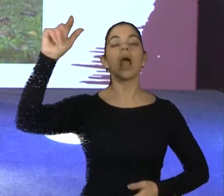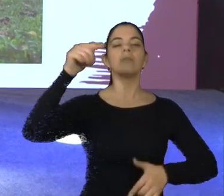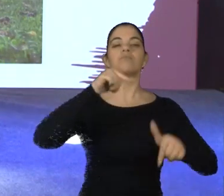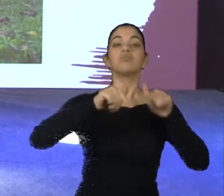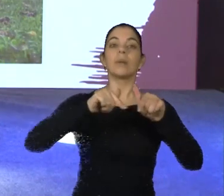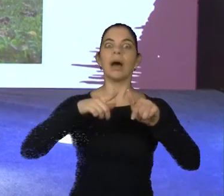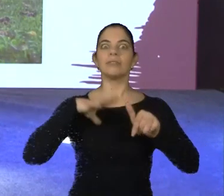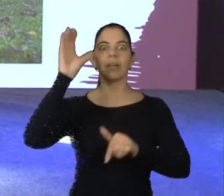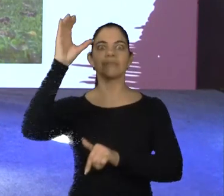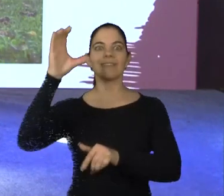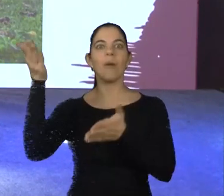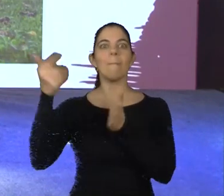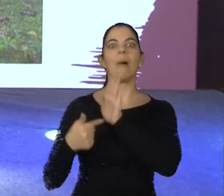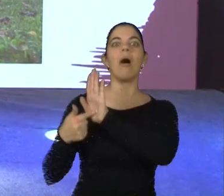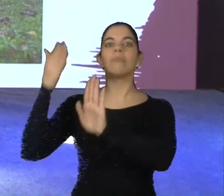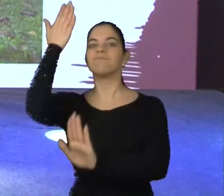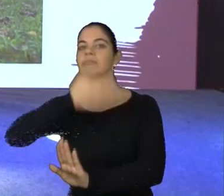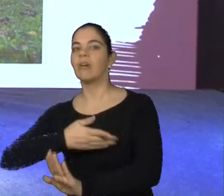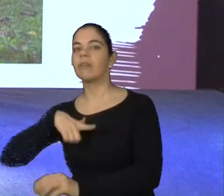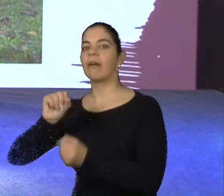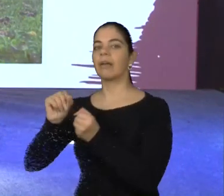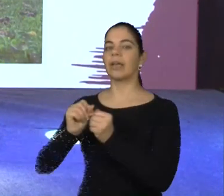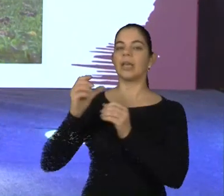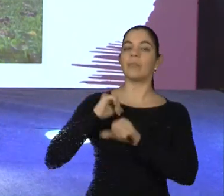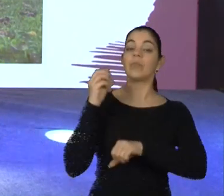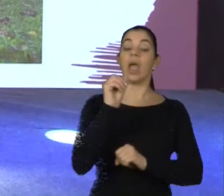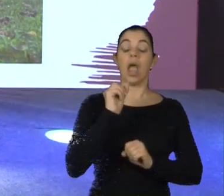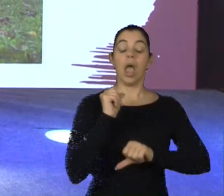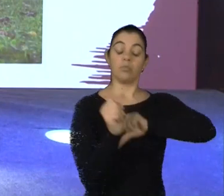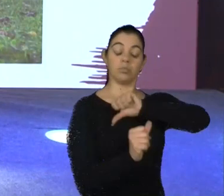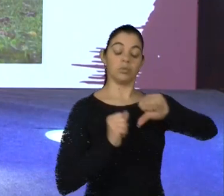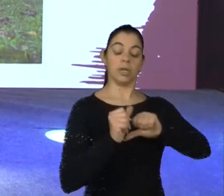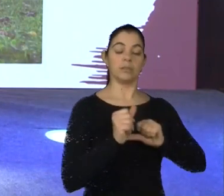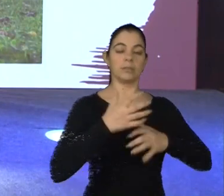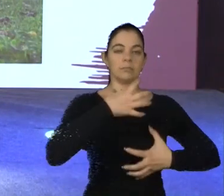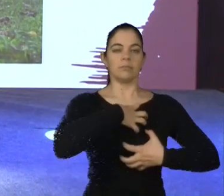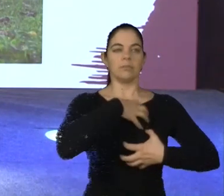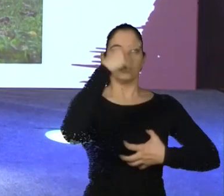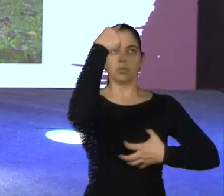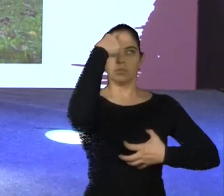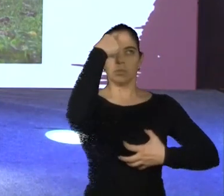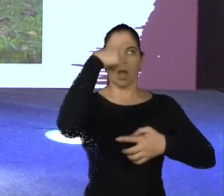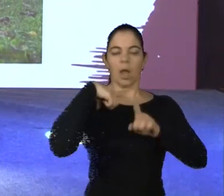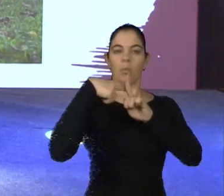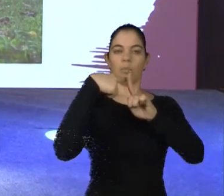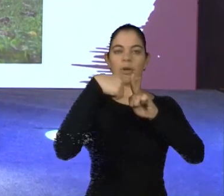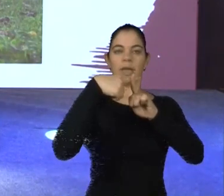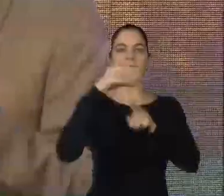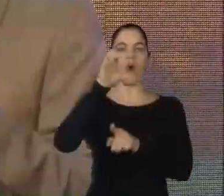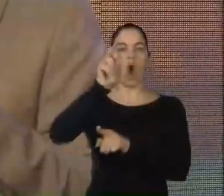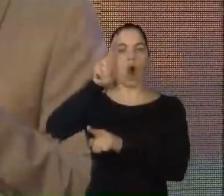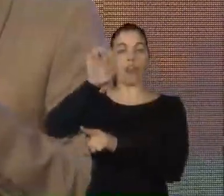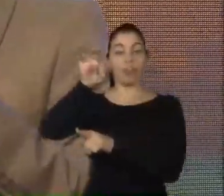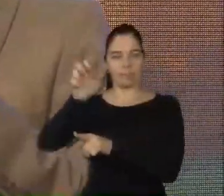mostrando que a pessoa que medita, a longo prazo, tem mudança estrutural do cérebro, com o aumento da córtex cerebral,